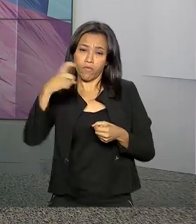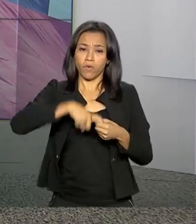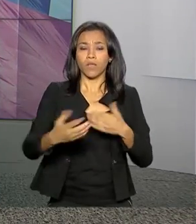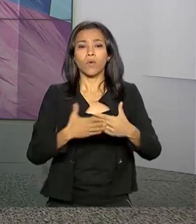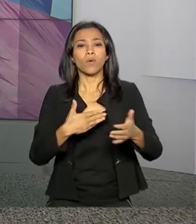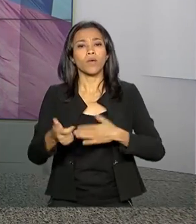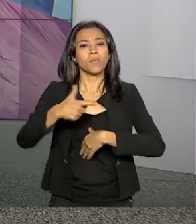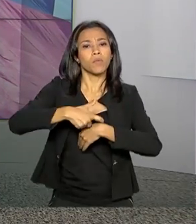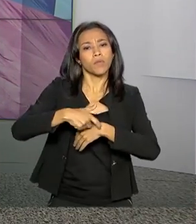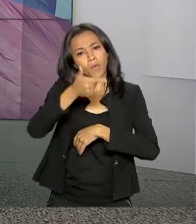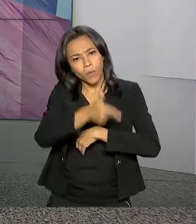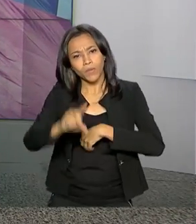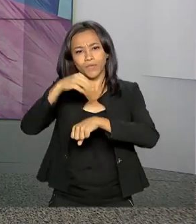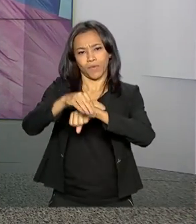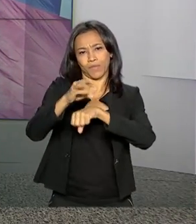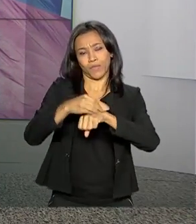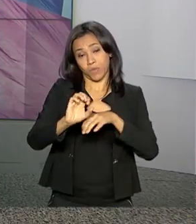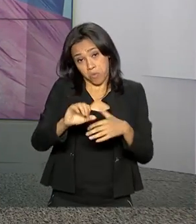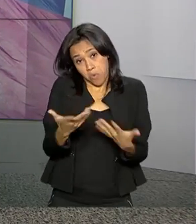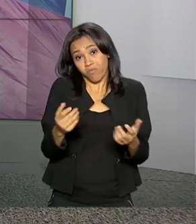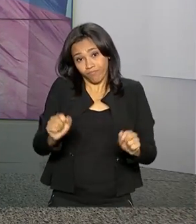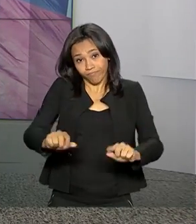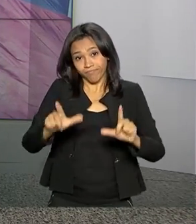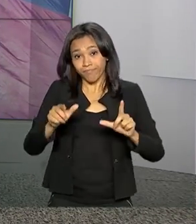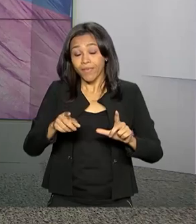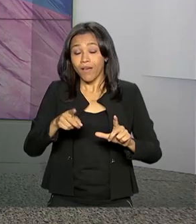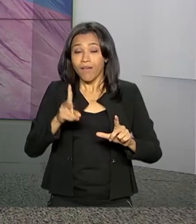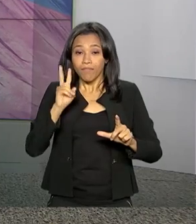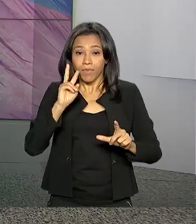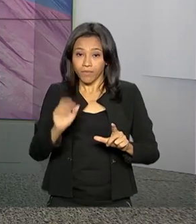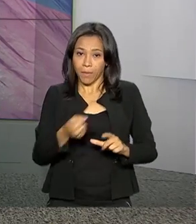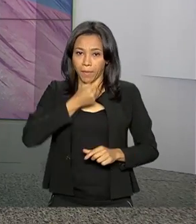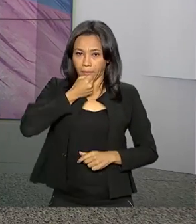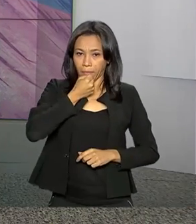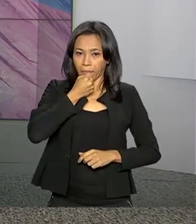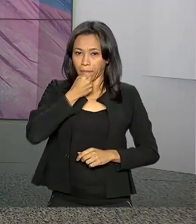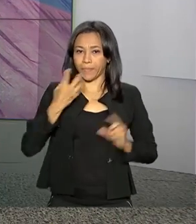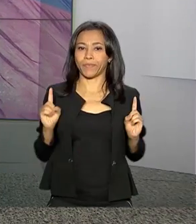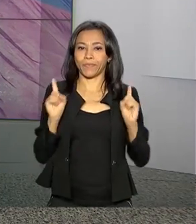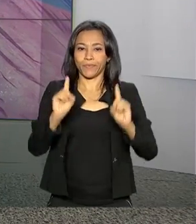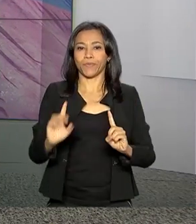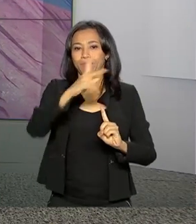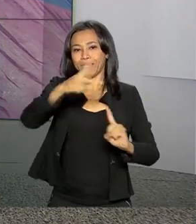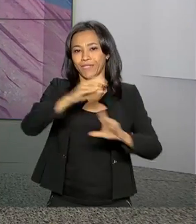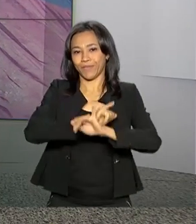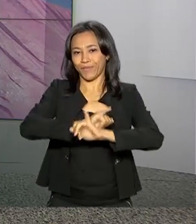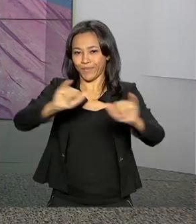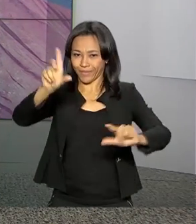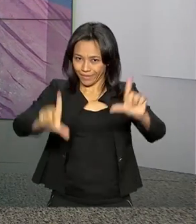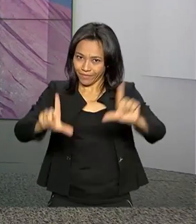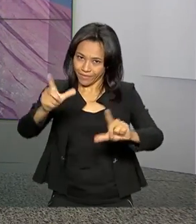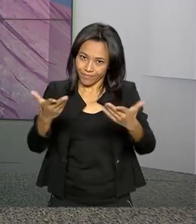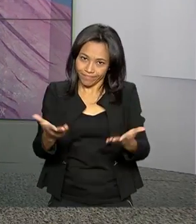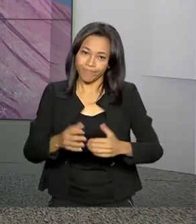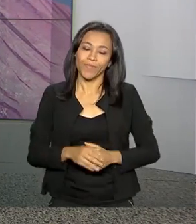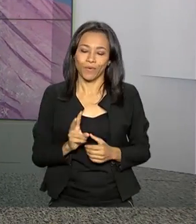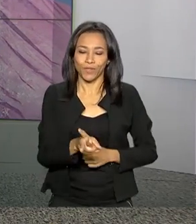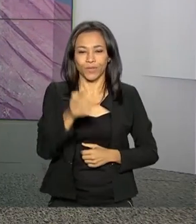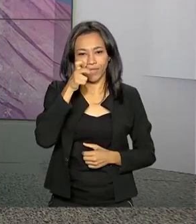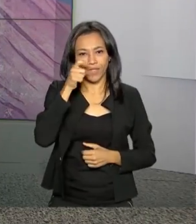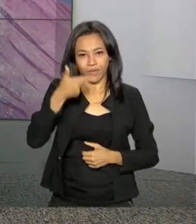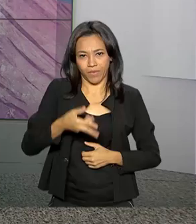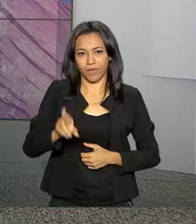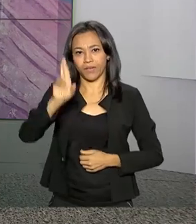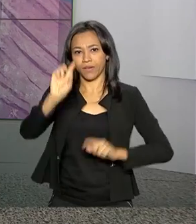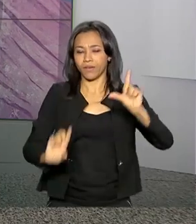momento com outras informações, ou então ao vivo com a declaração oficial dos presidentes Jair Bolsonaro e Sebastián Pinheira. Continue com a